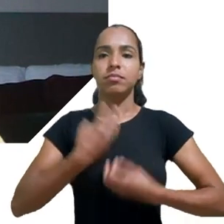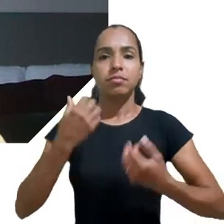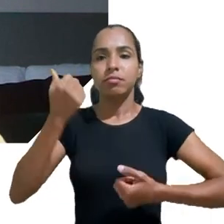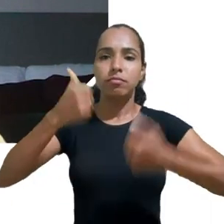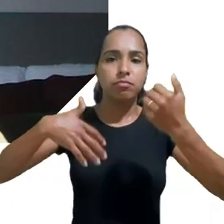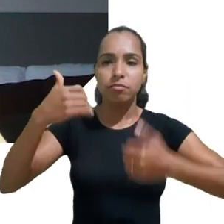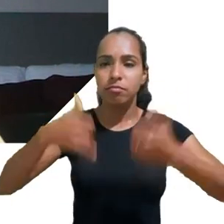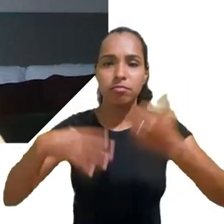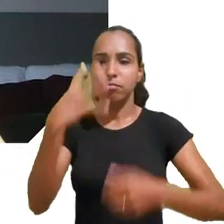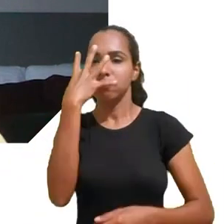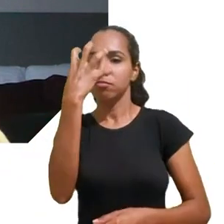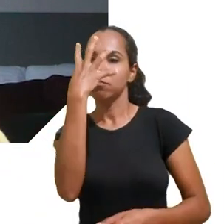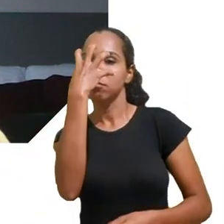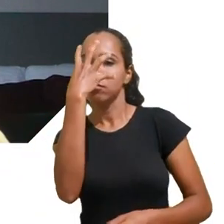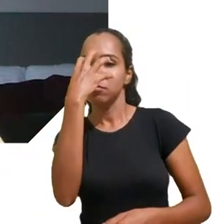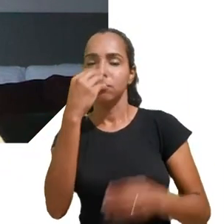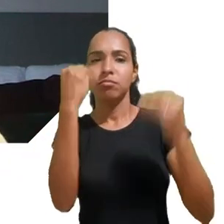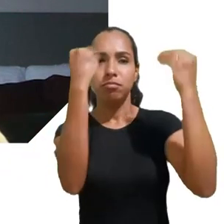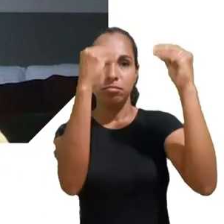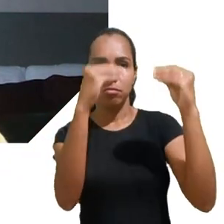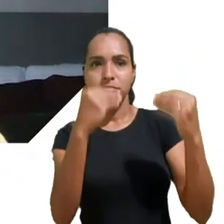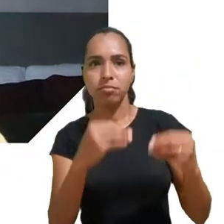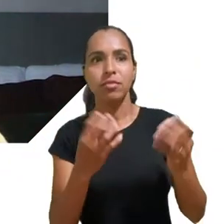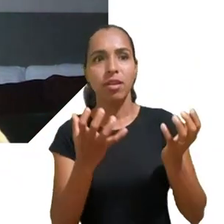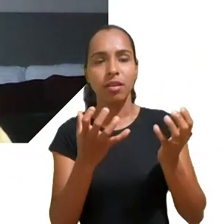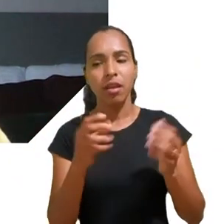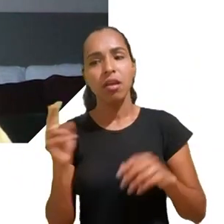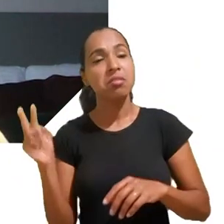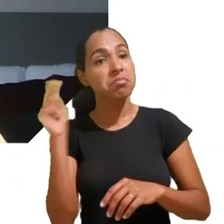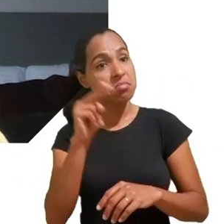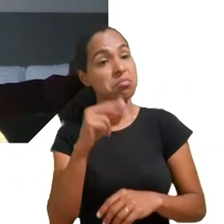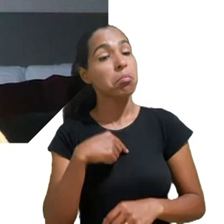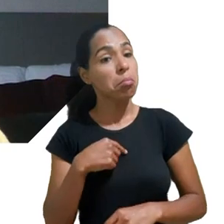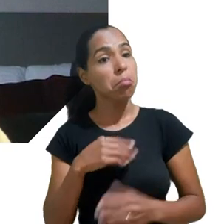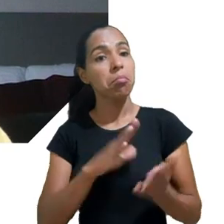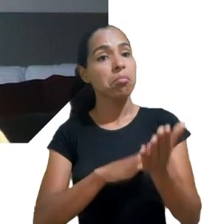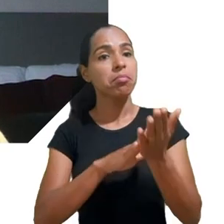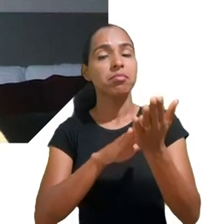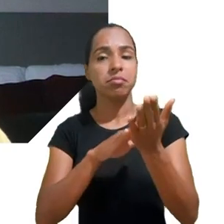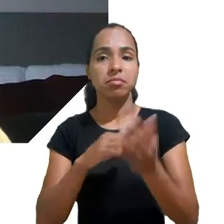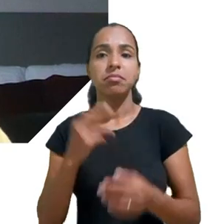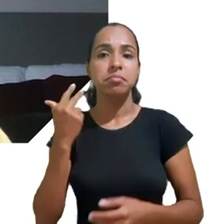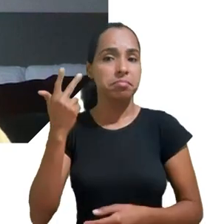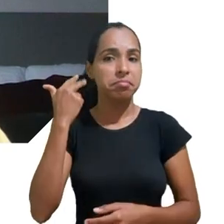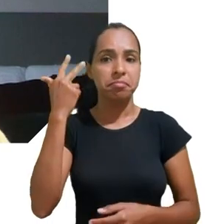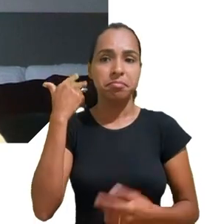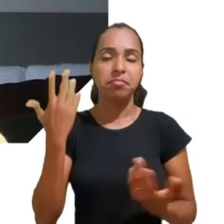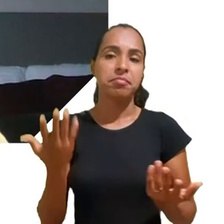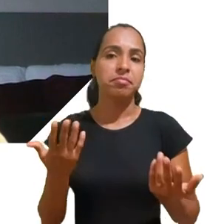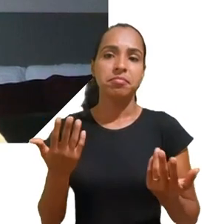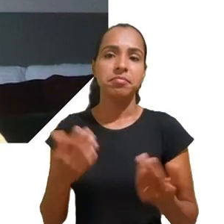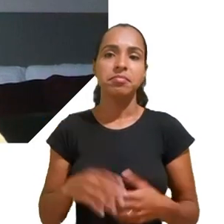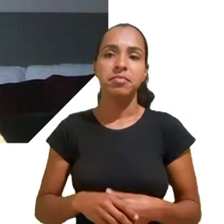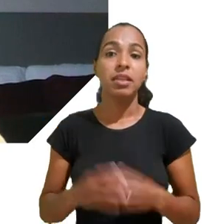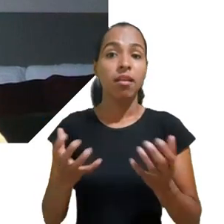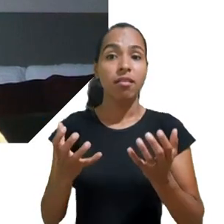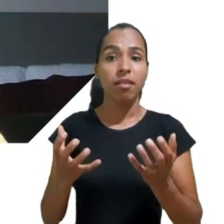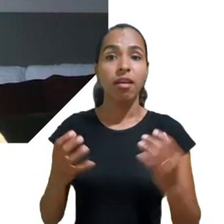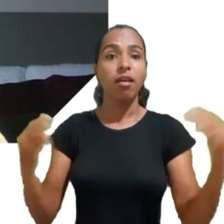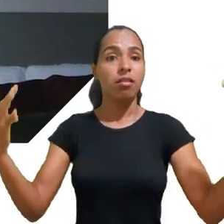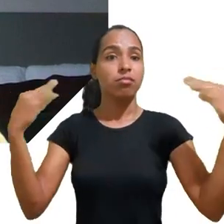esse reconhecimento, e a gente precisa dizer que buscar reconhecimento social é algo legítimo, buscar visibilidade de grupos,